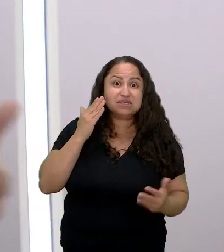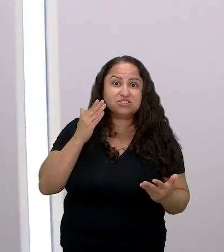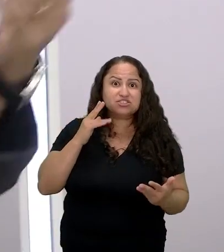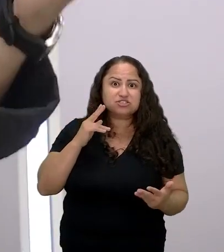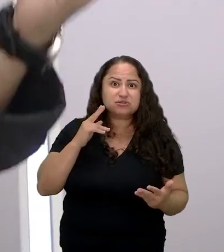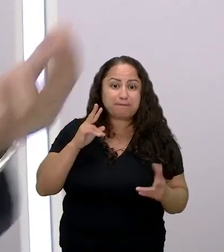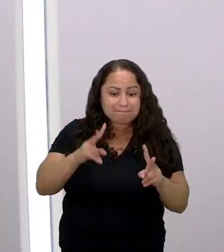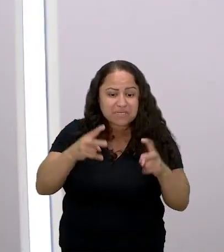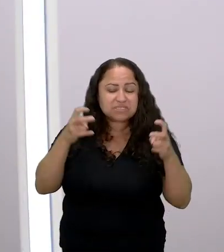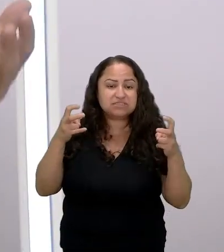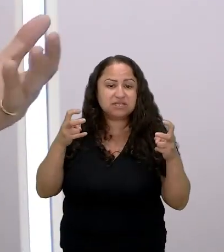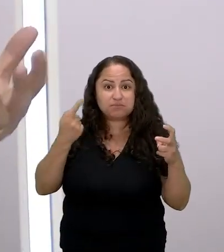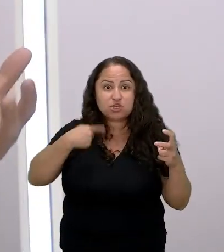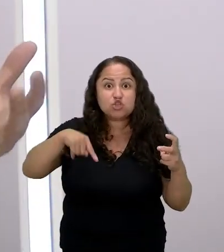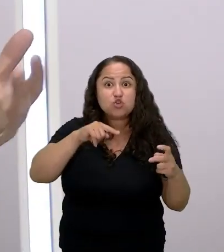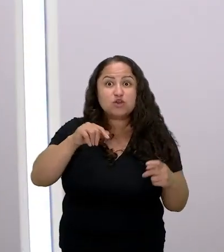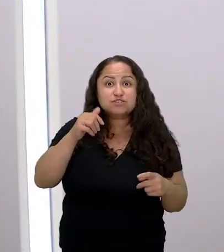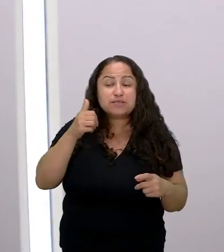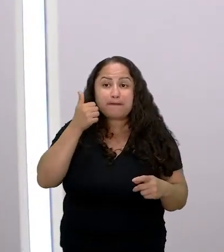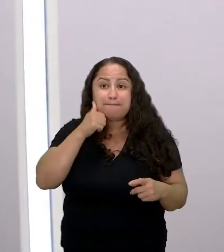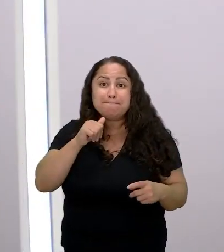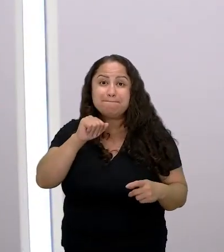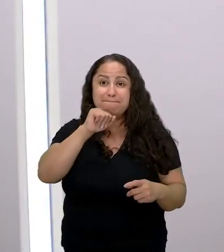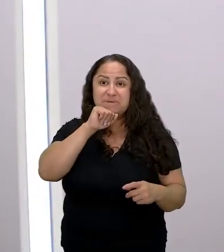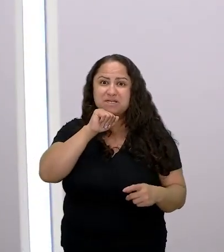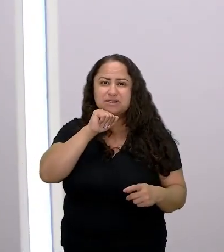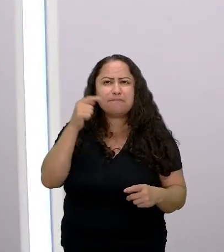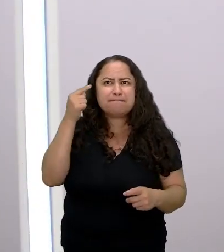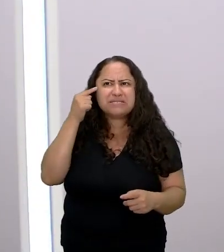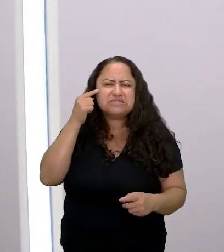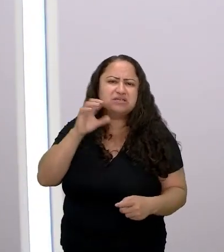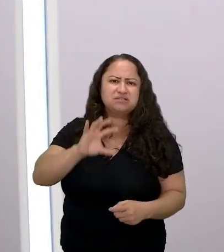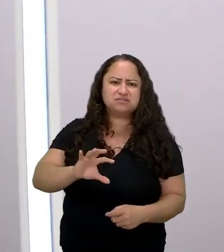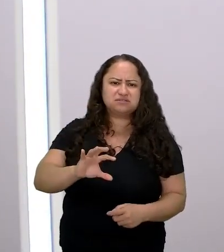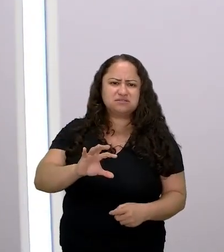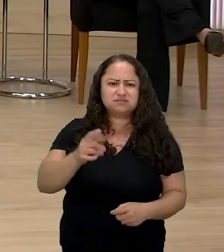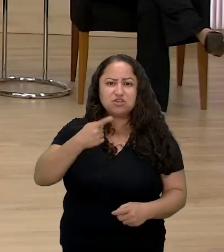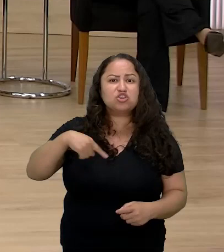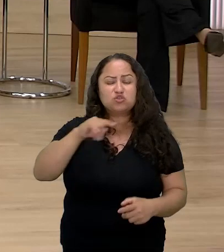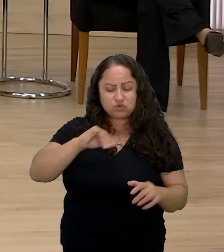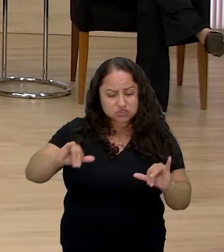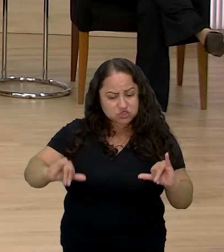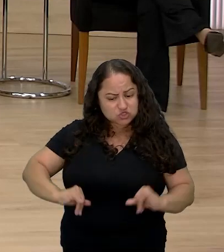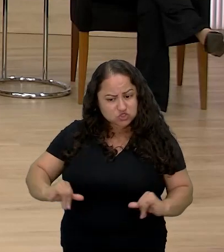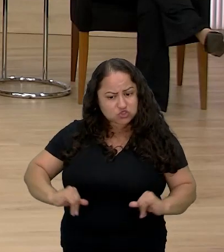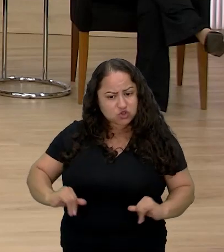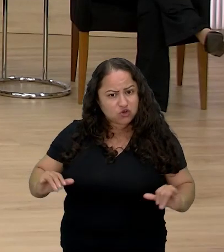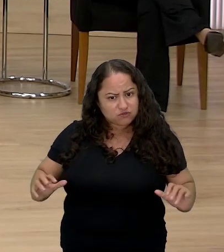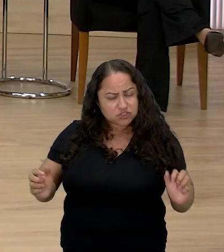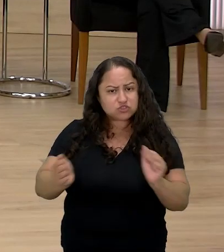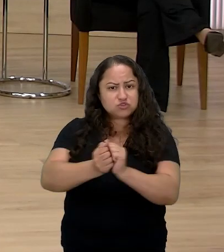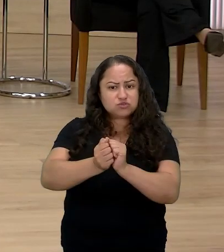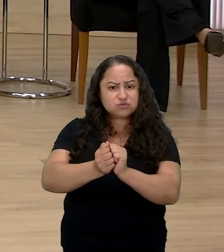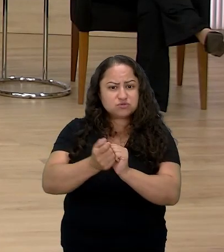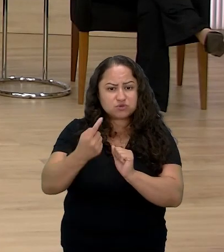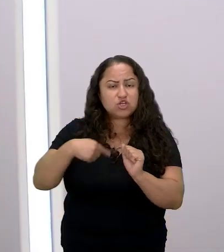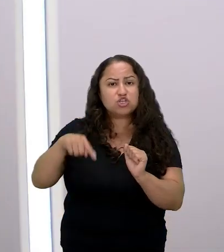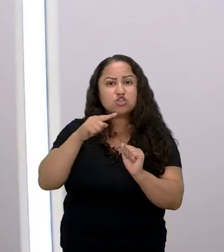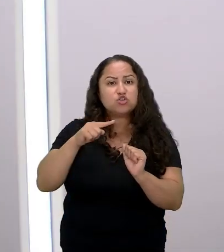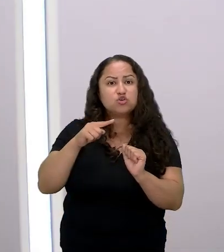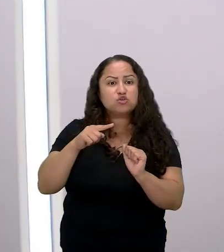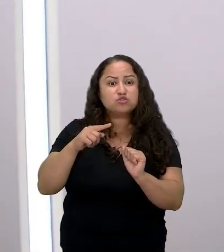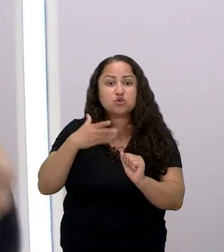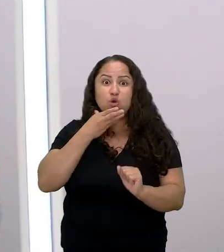que tem a esposa tem mãe acho que tem que pensar nisso é a gente sofre junto e o que a gente nosso papel como homem é